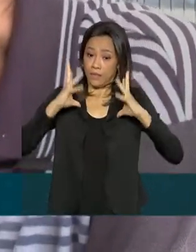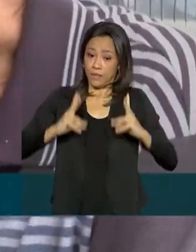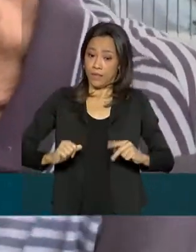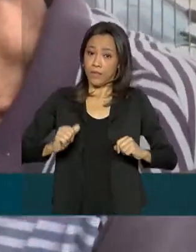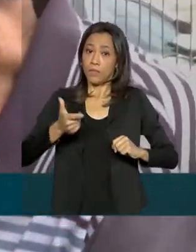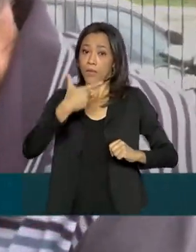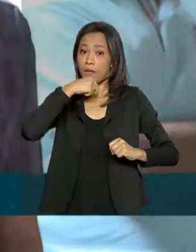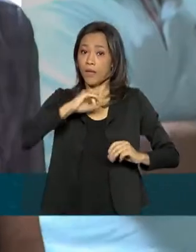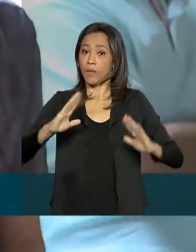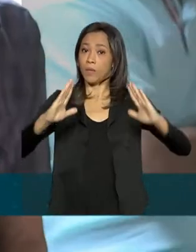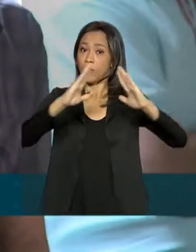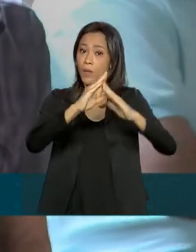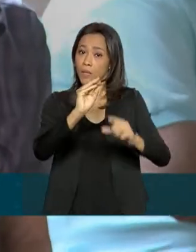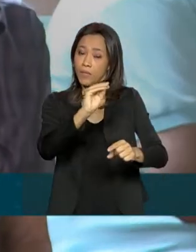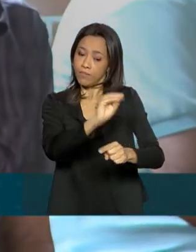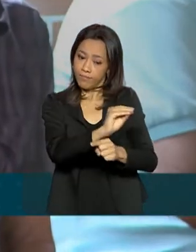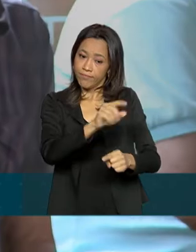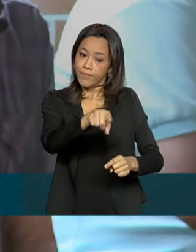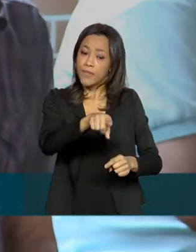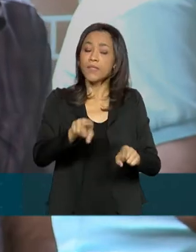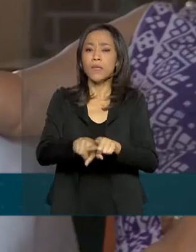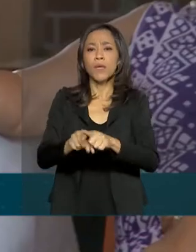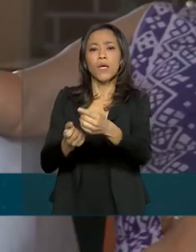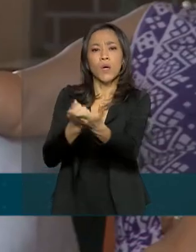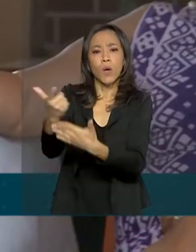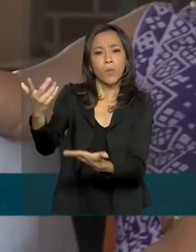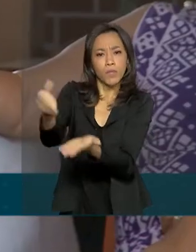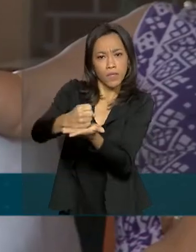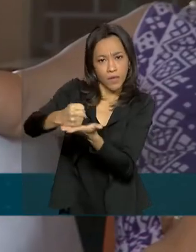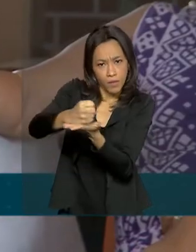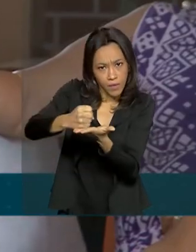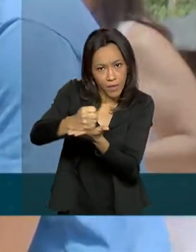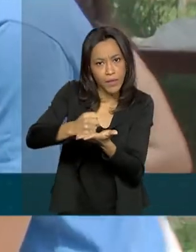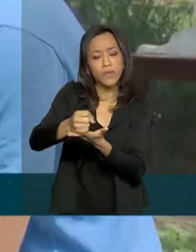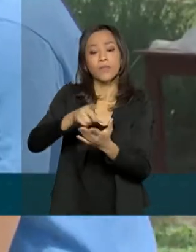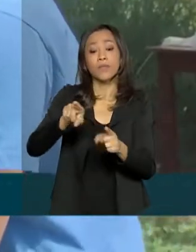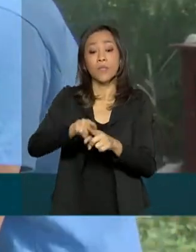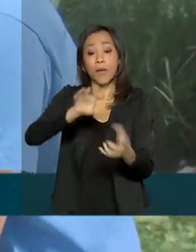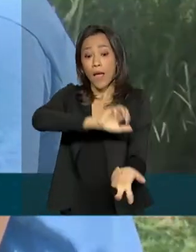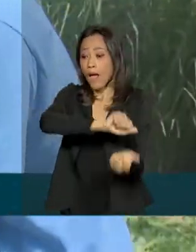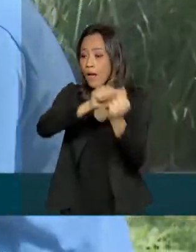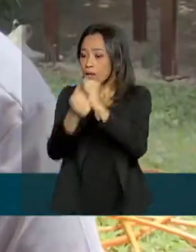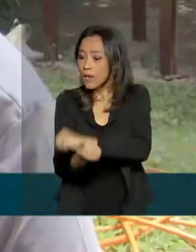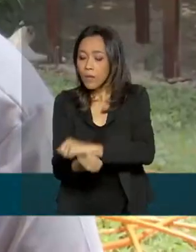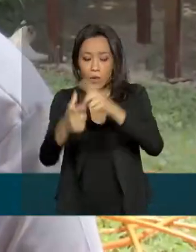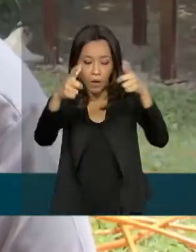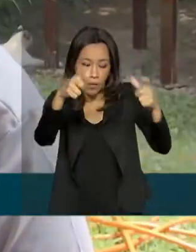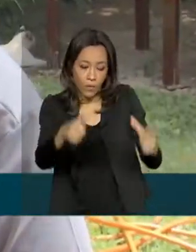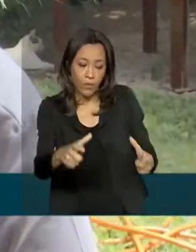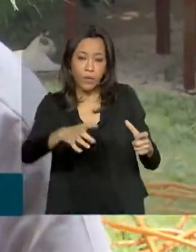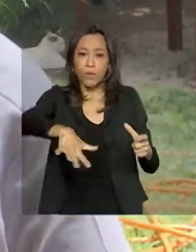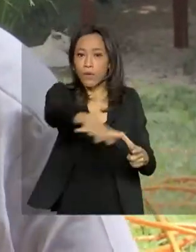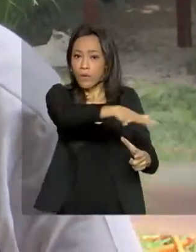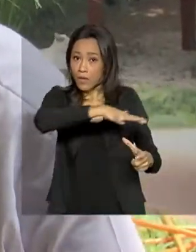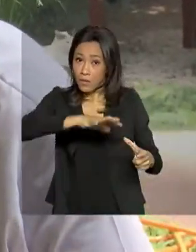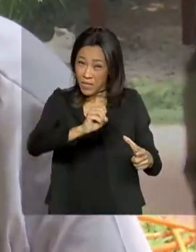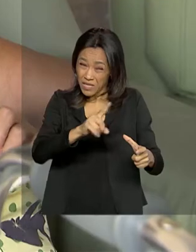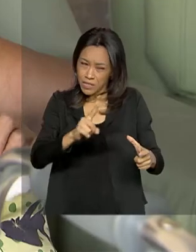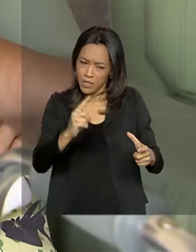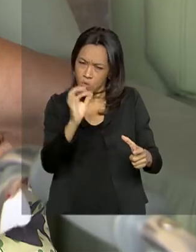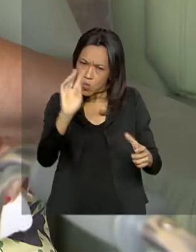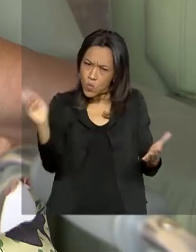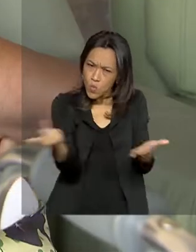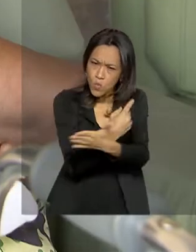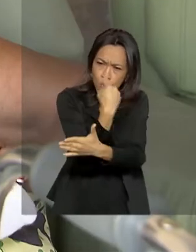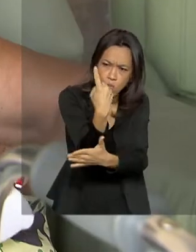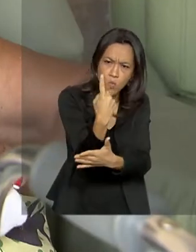residentes e funcionários, além da compra de medicamentos e adequação dos espaços para isolamento dos casos suspeitos e